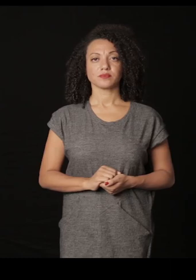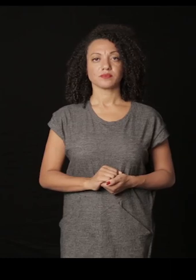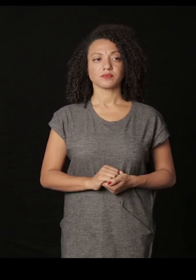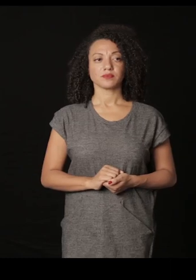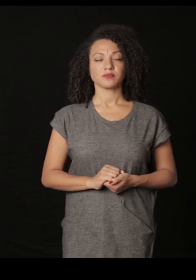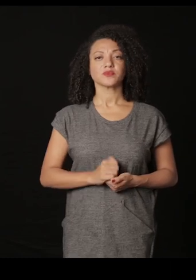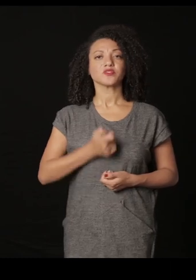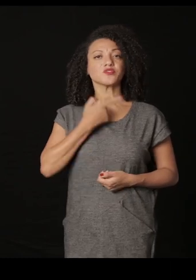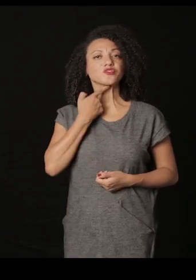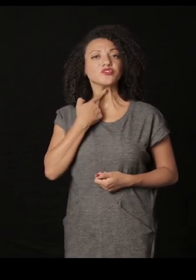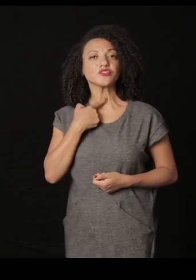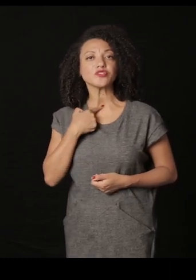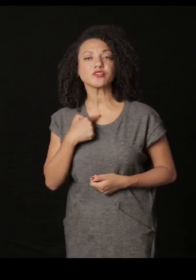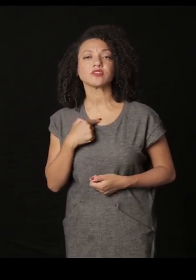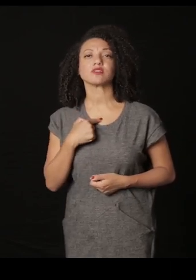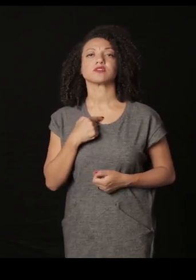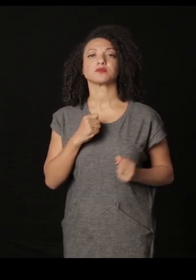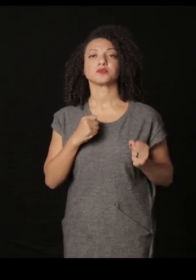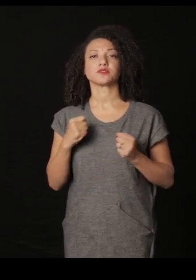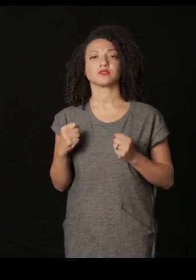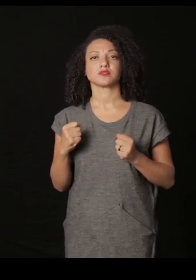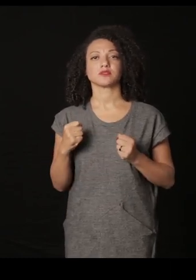Will and Power